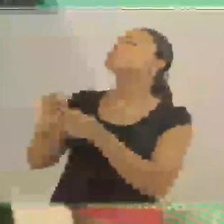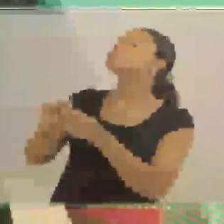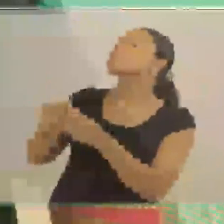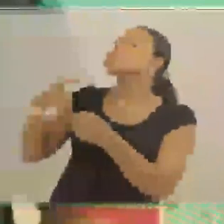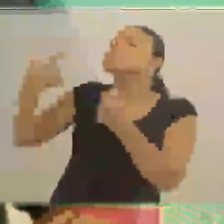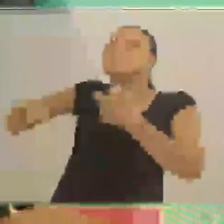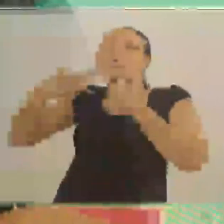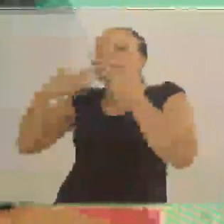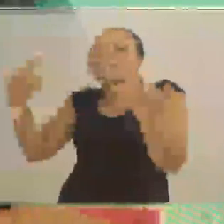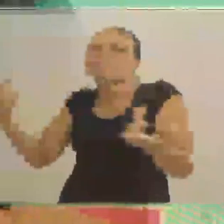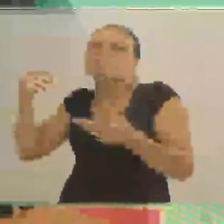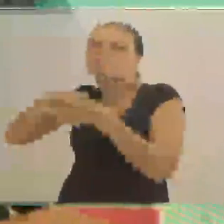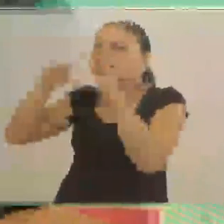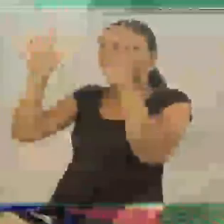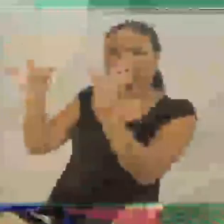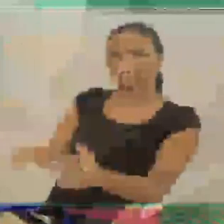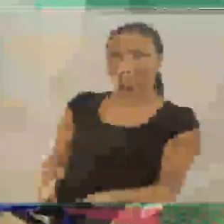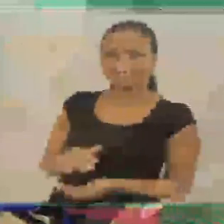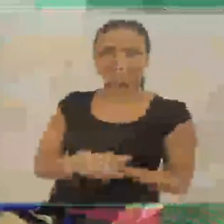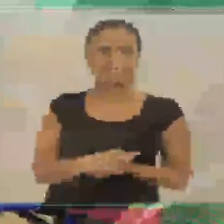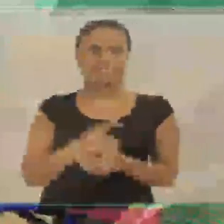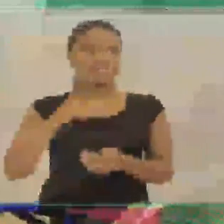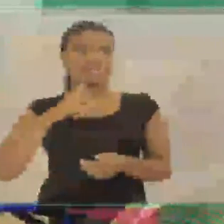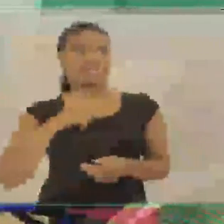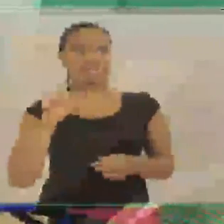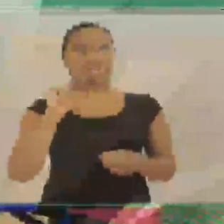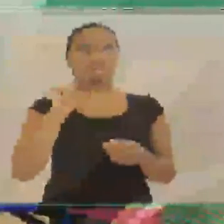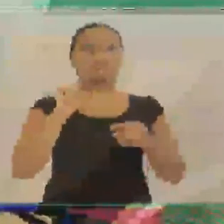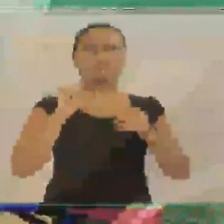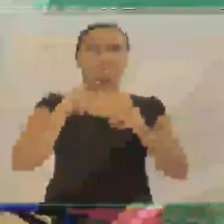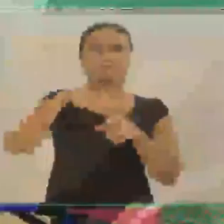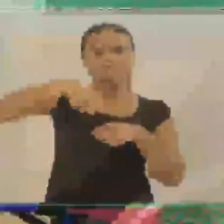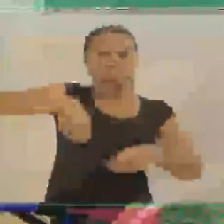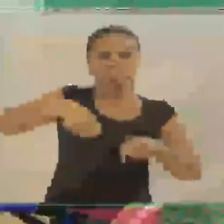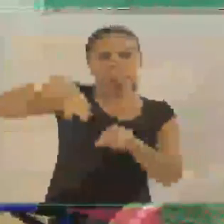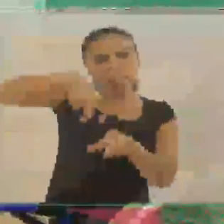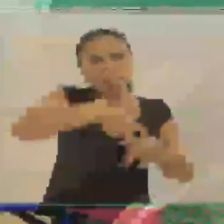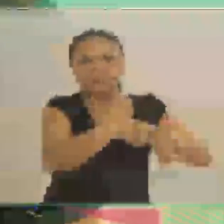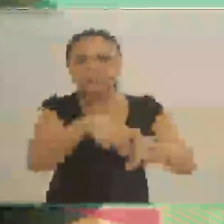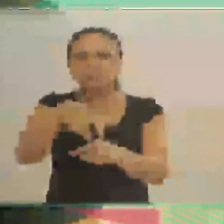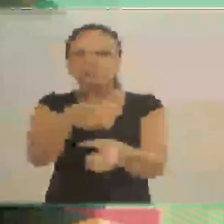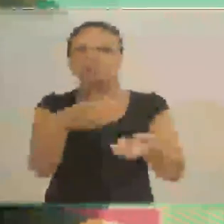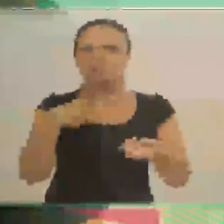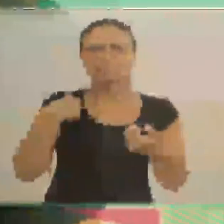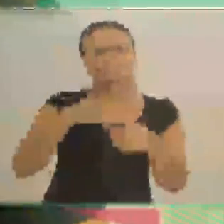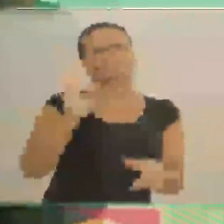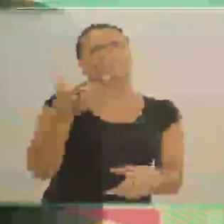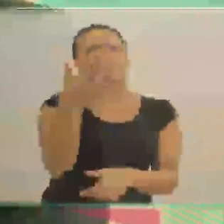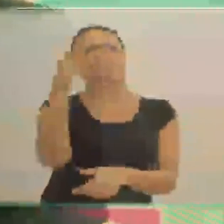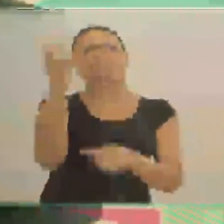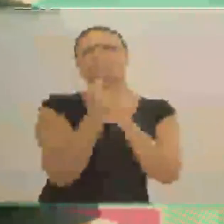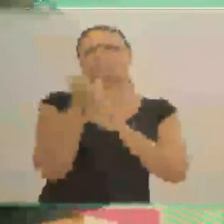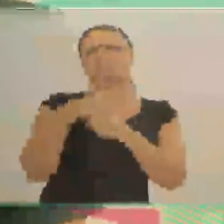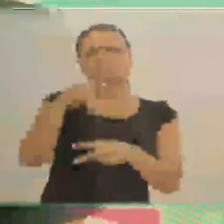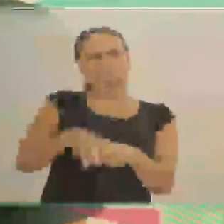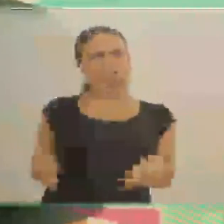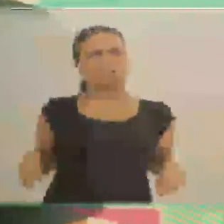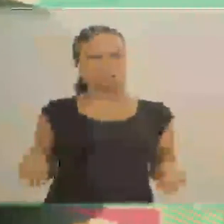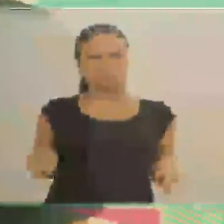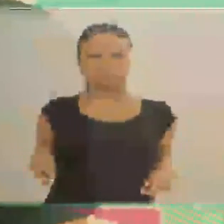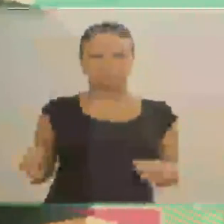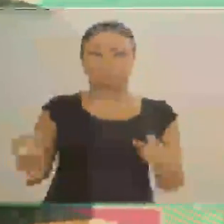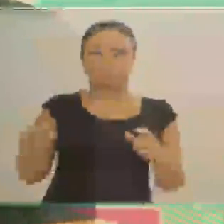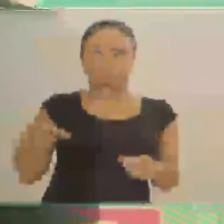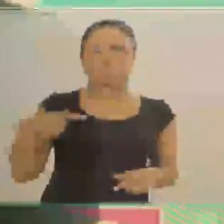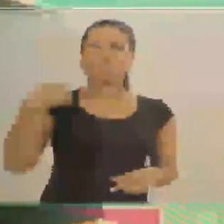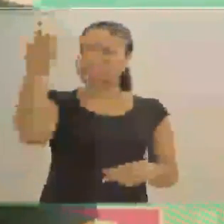lugar de neve. Foi sensacional, cara. O mais que você fez de neve? Olha só, teve moto-esqui. Eu tô há 25 anos sentado numa cadeira de